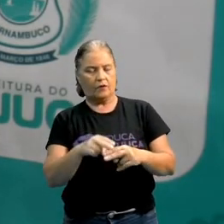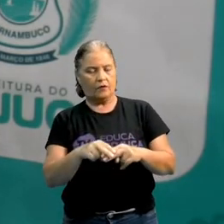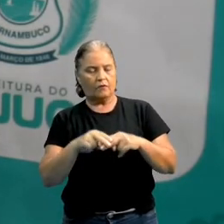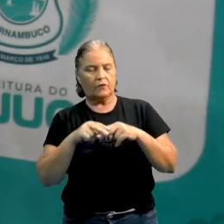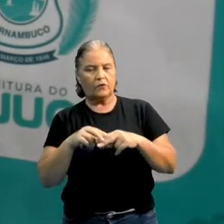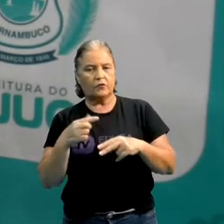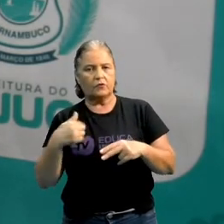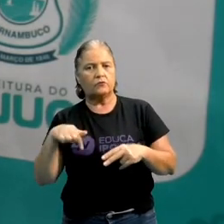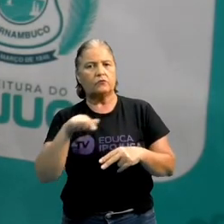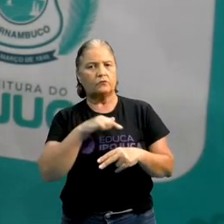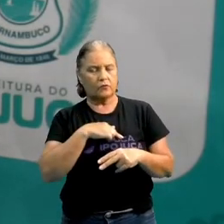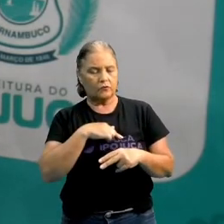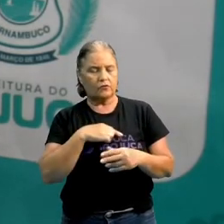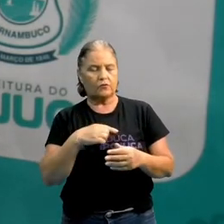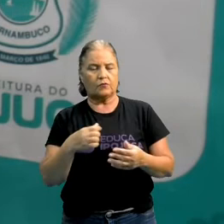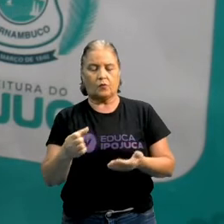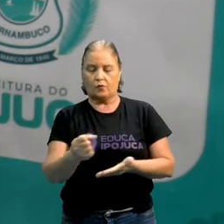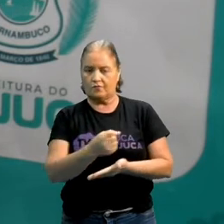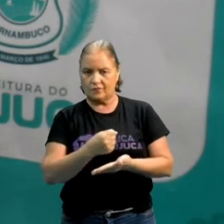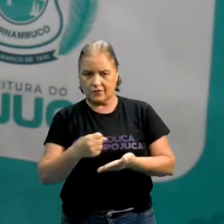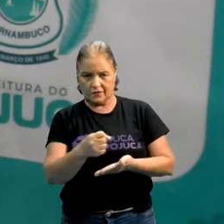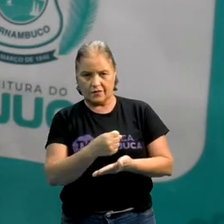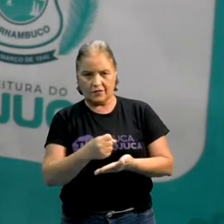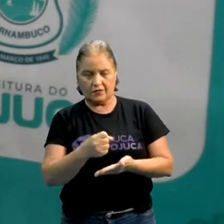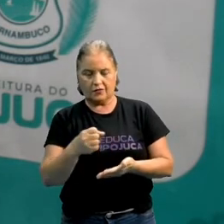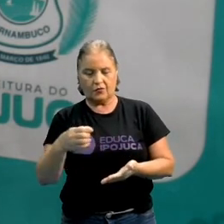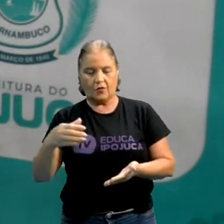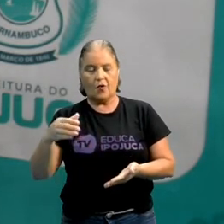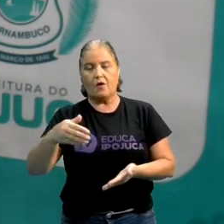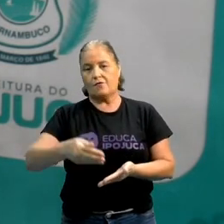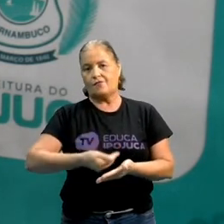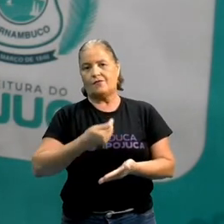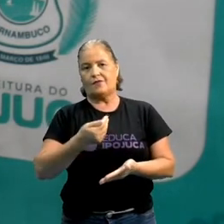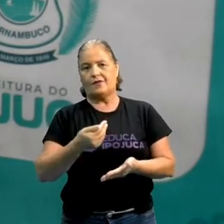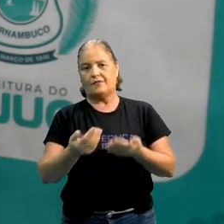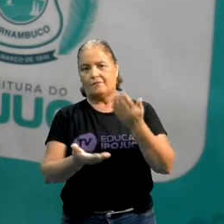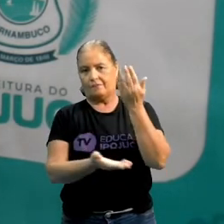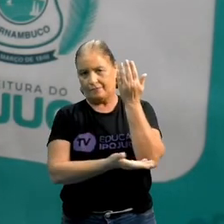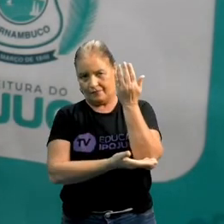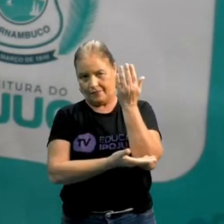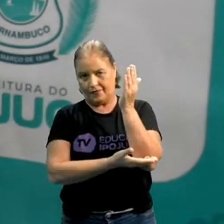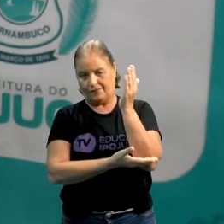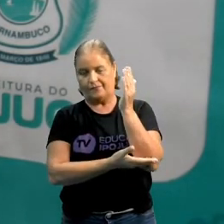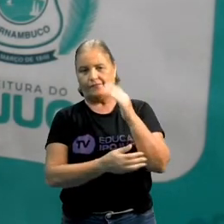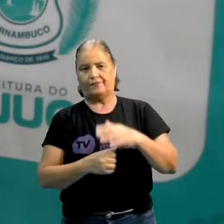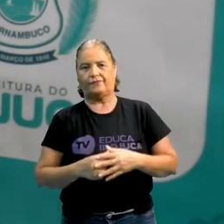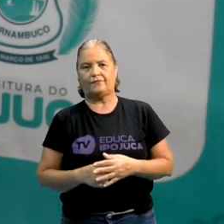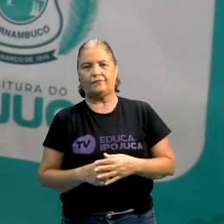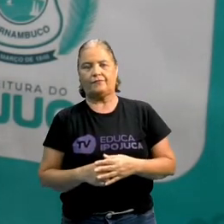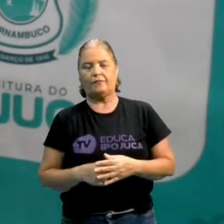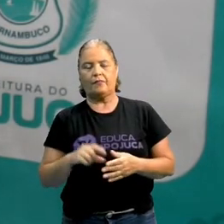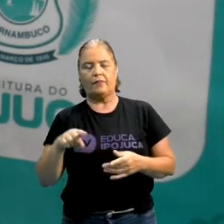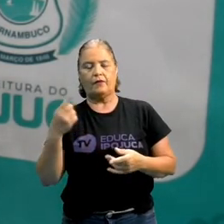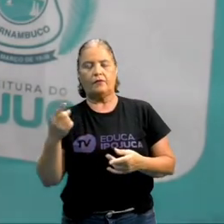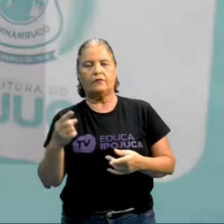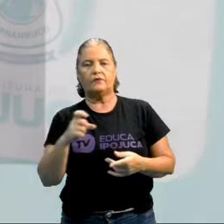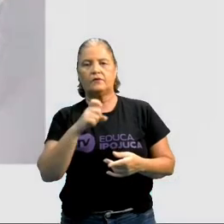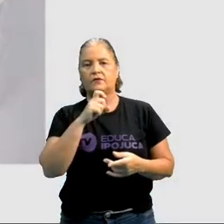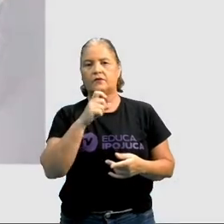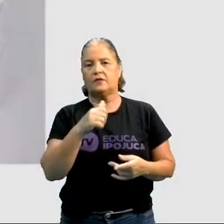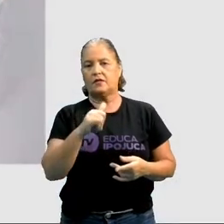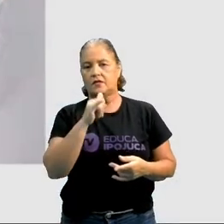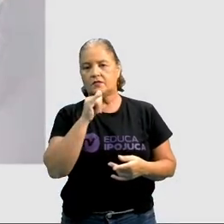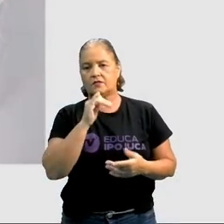cozinhando, a gente usa a colher de pau, que é para não queimar as nossas mãos. Outro exemplo também. Por que